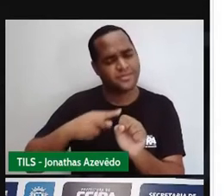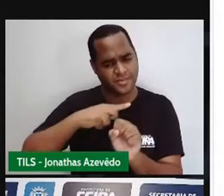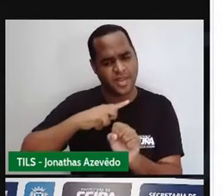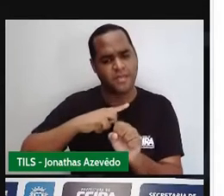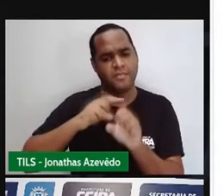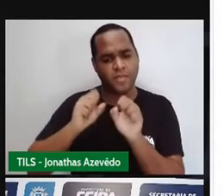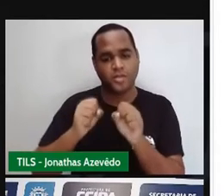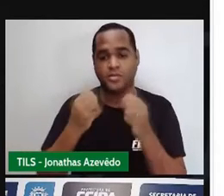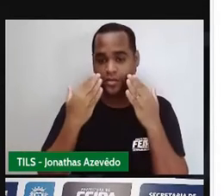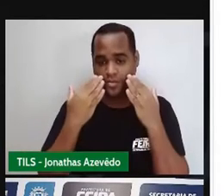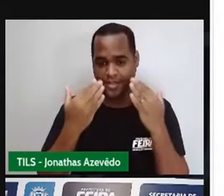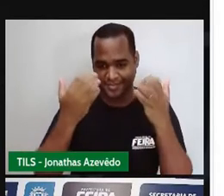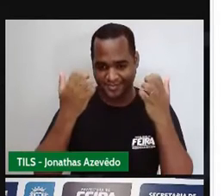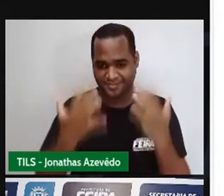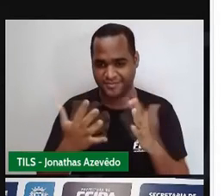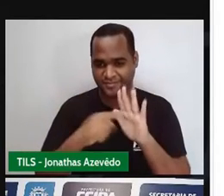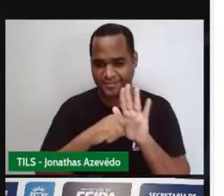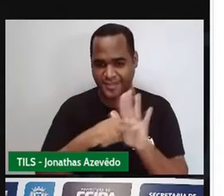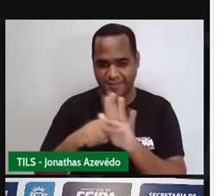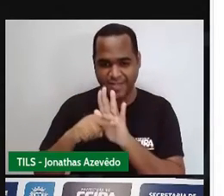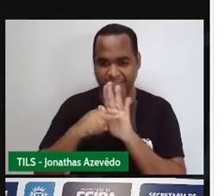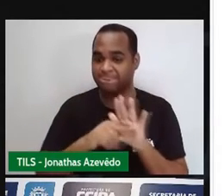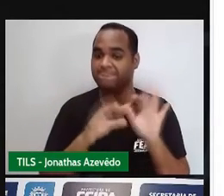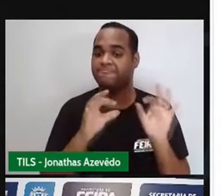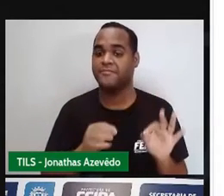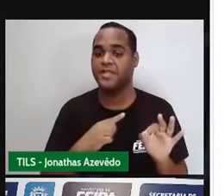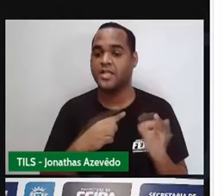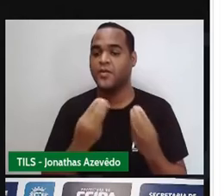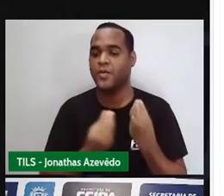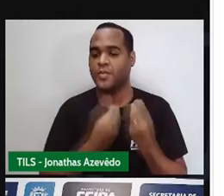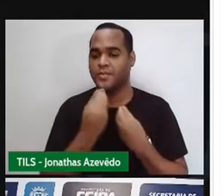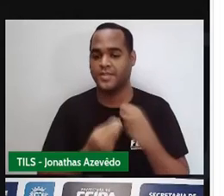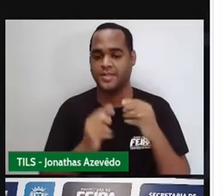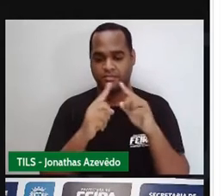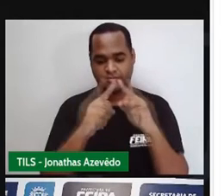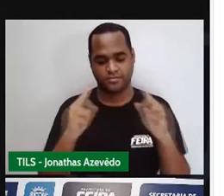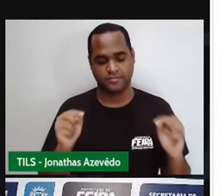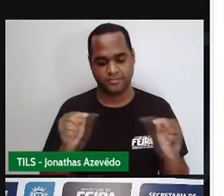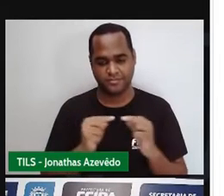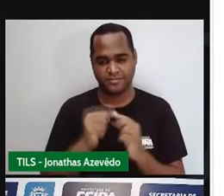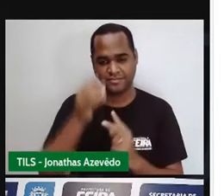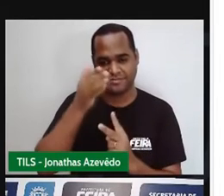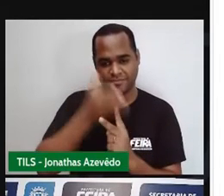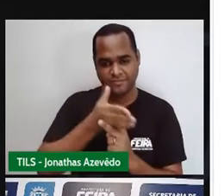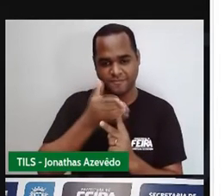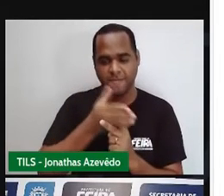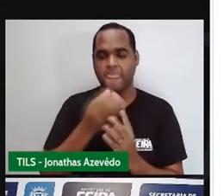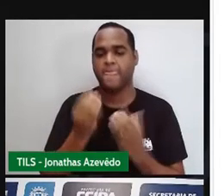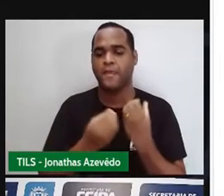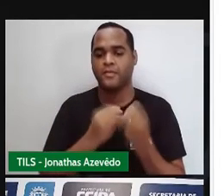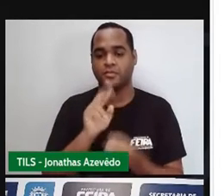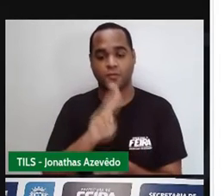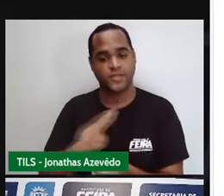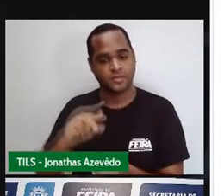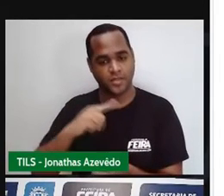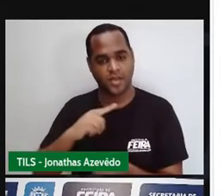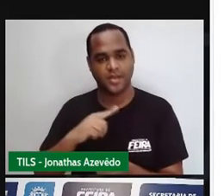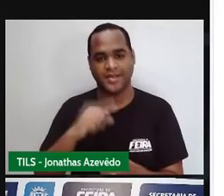pouquinho. E como é que a gente divide um retângulo em dois triângulos usando uma de suas